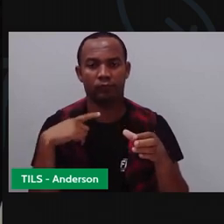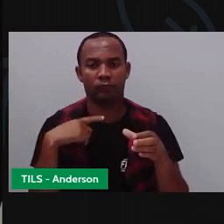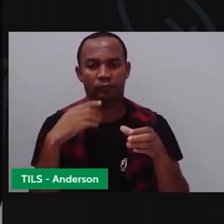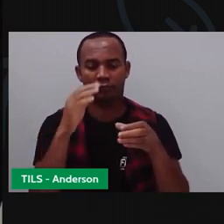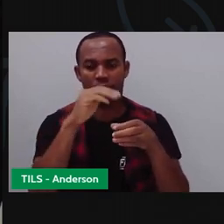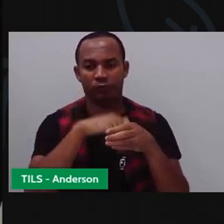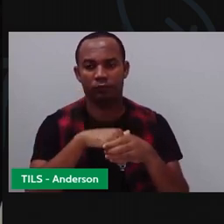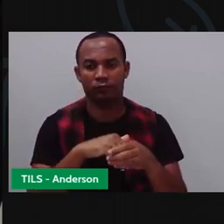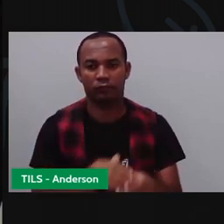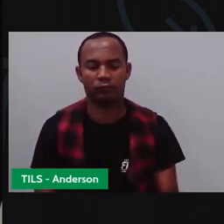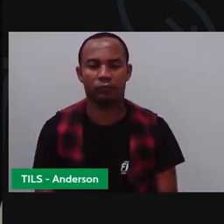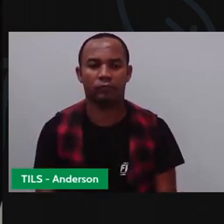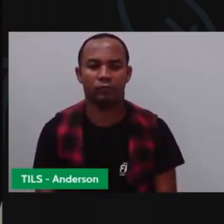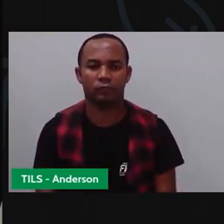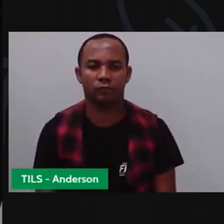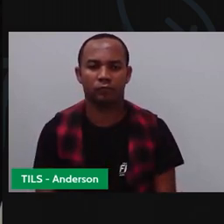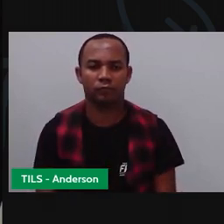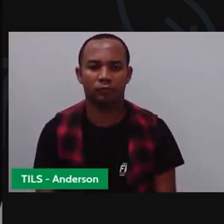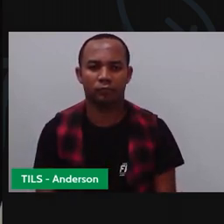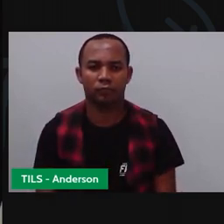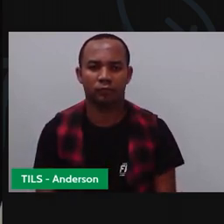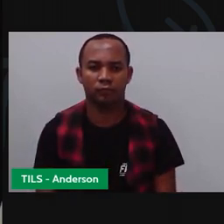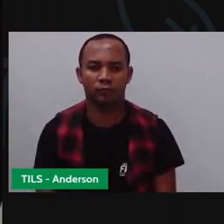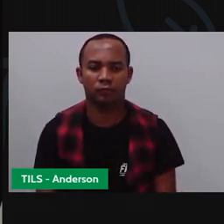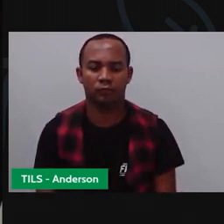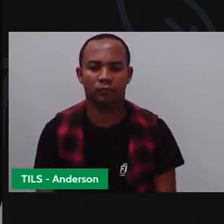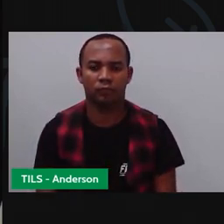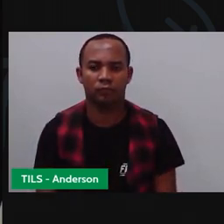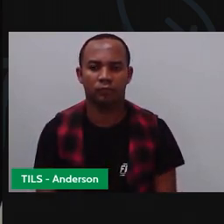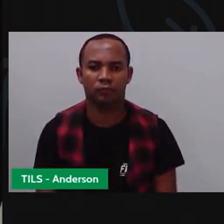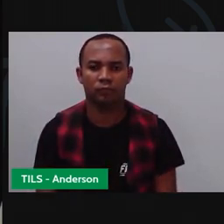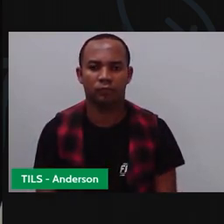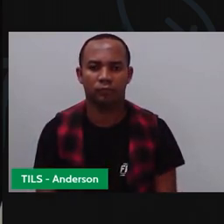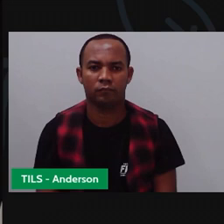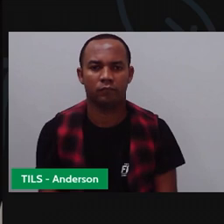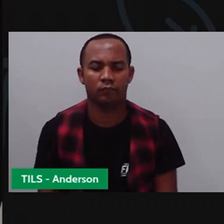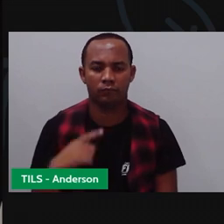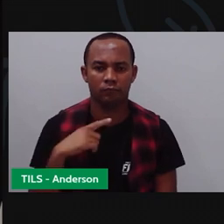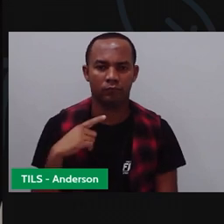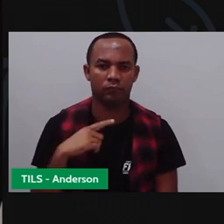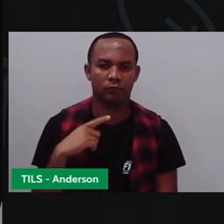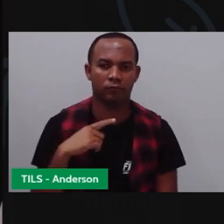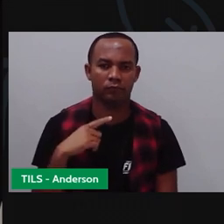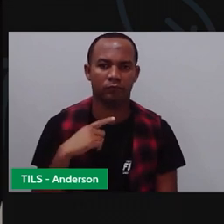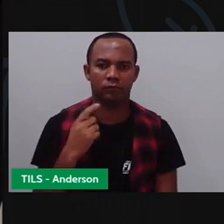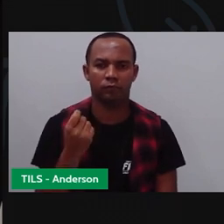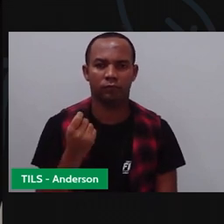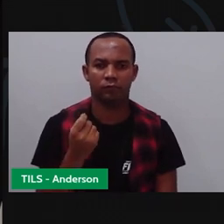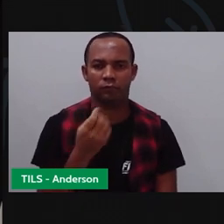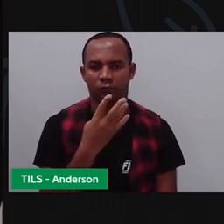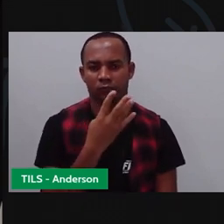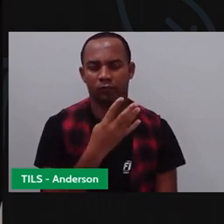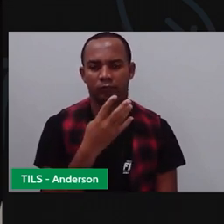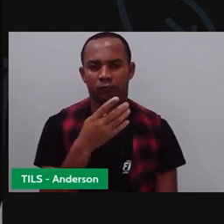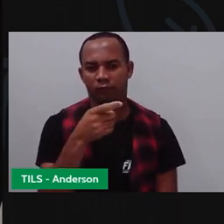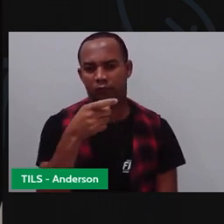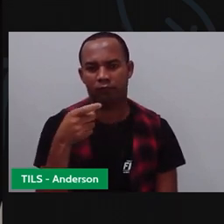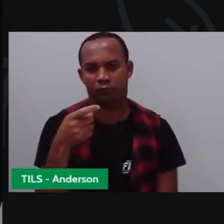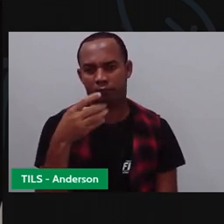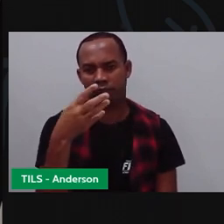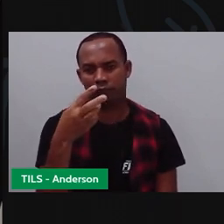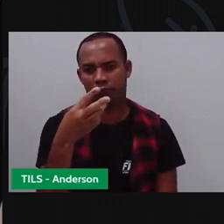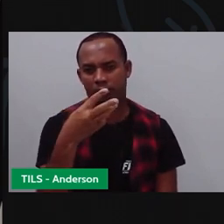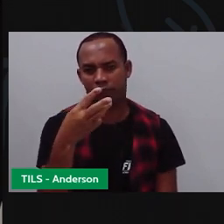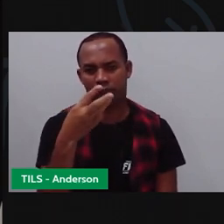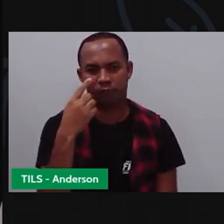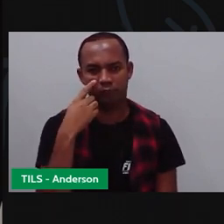Que é o quê? Ó, três. Então, eu tenho quatro carrinhos, não é isso? Em quantos grupos? Três. Não é isso? Então,